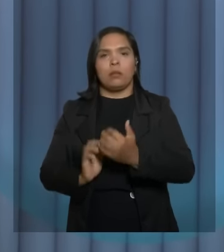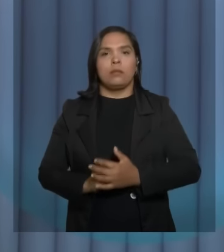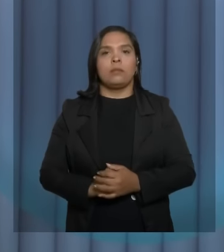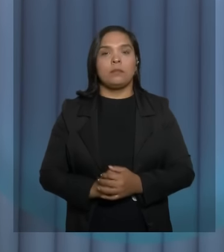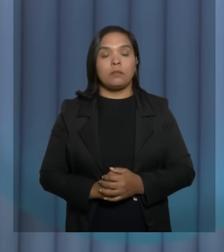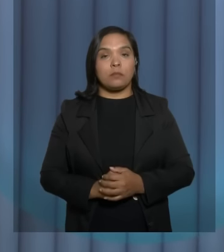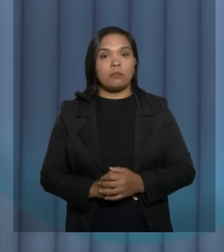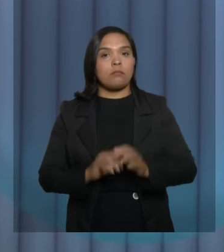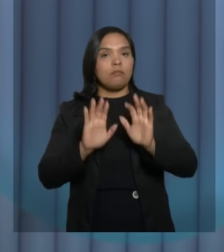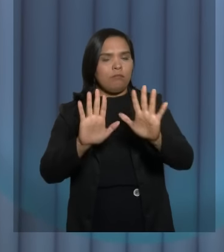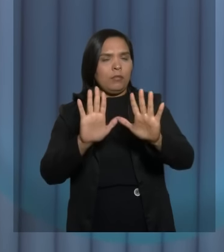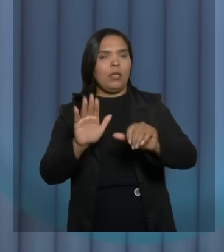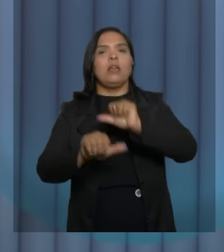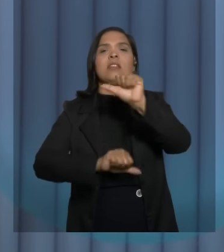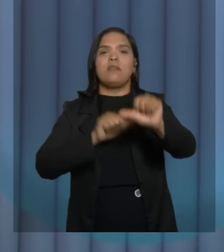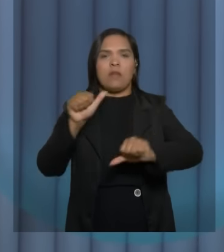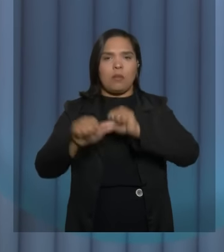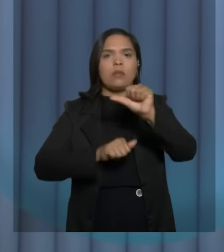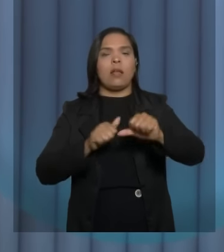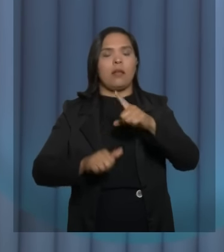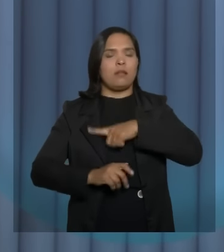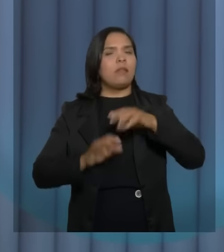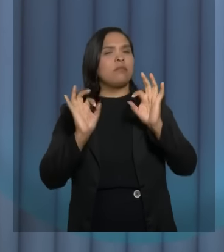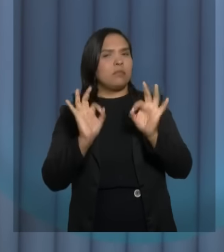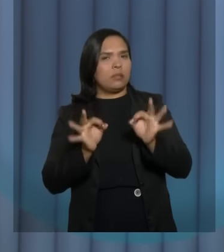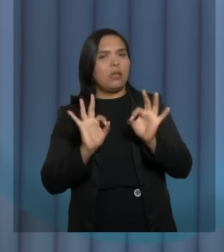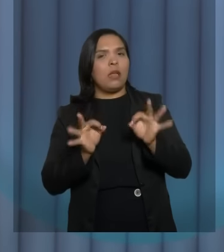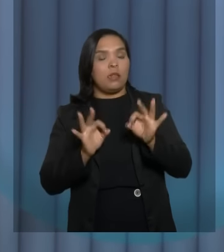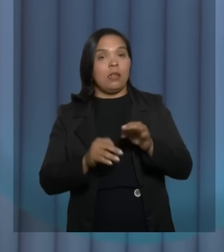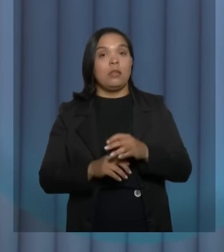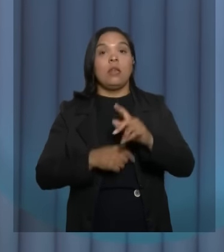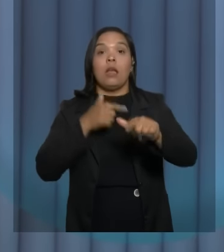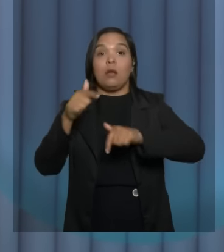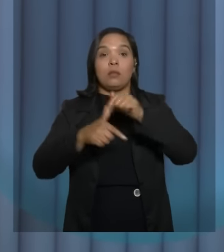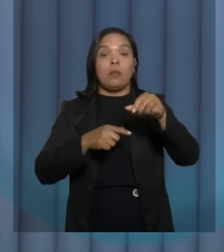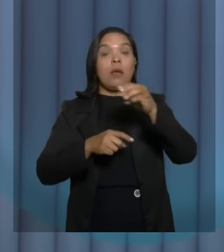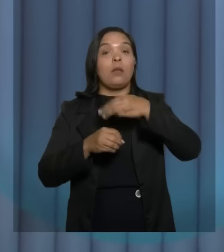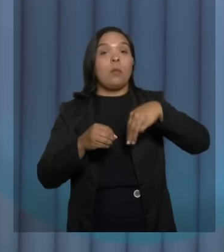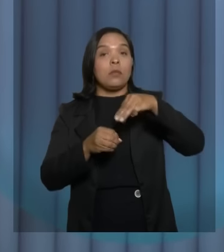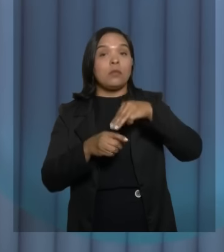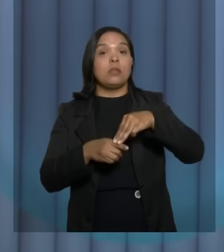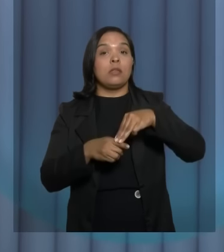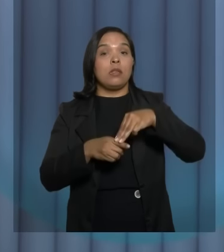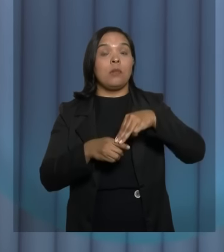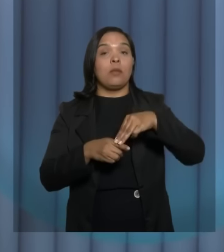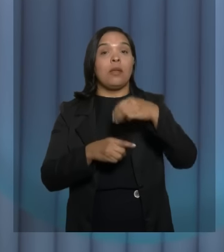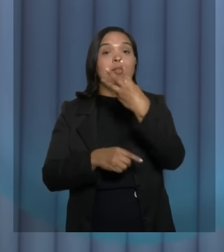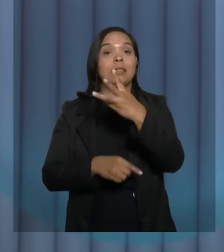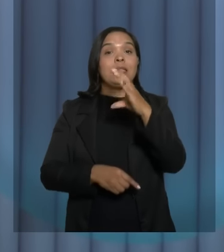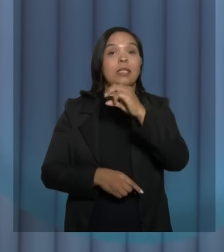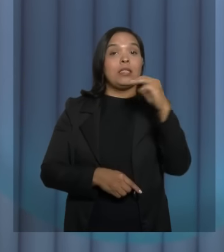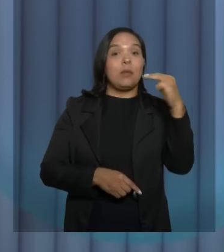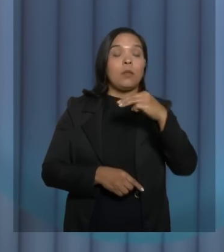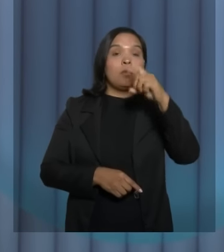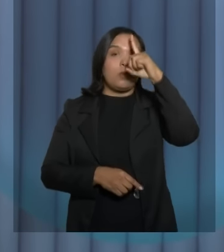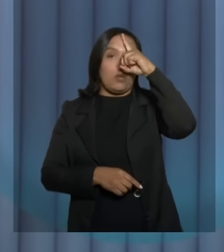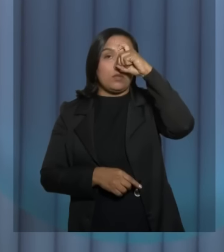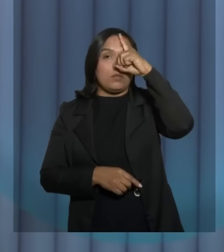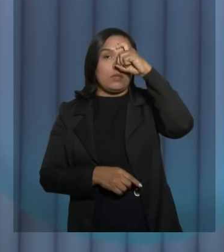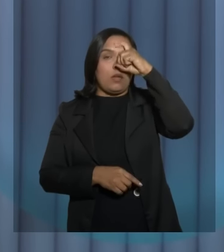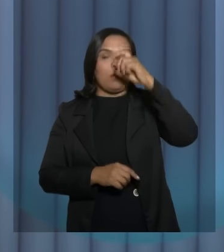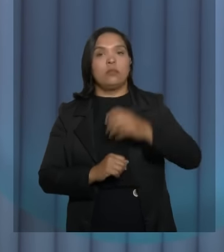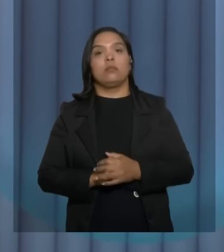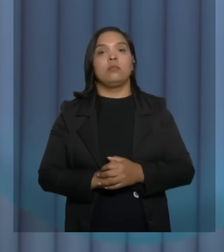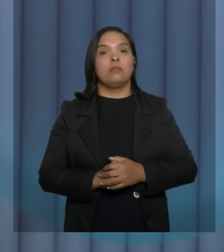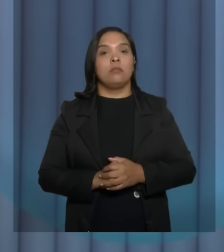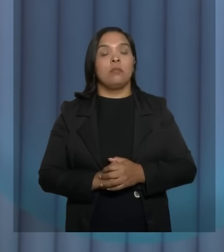Mas isso vai mudar, Lúcia, eu tenho absoluta certeza. Eu trabalho em municípios que o atendimento é de trinta minutos no hospital. Para